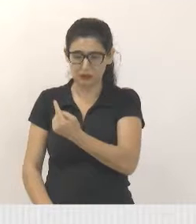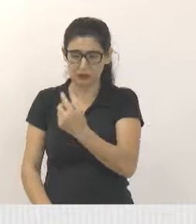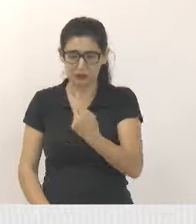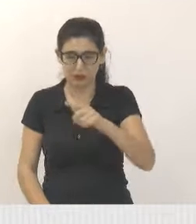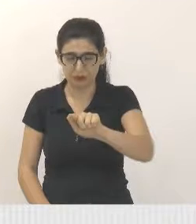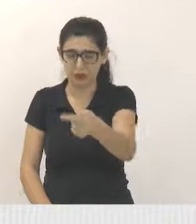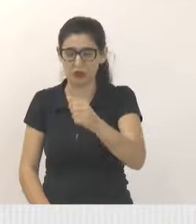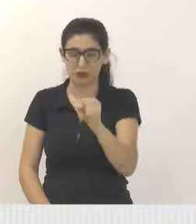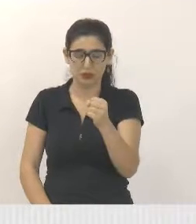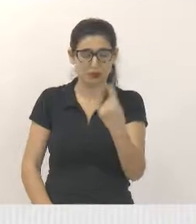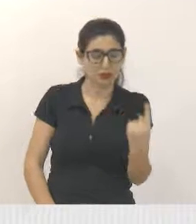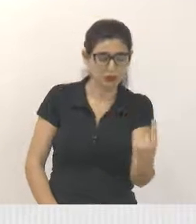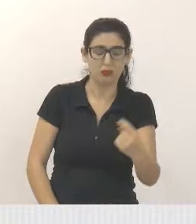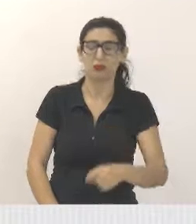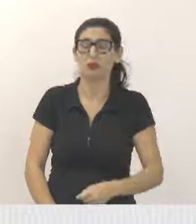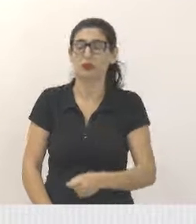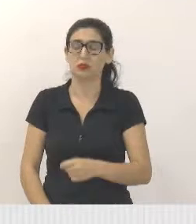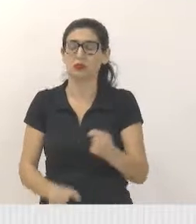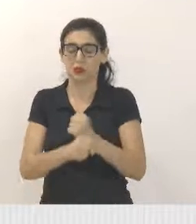barra 2019,